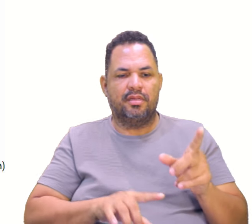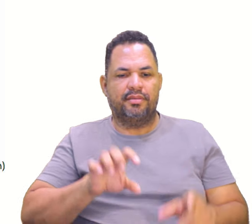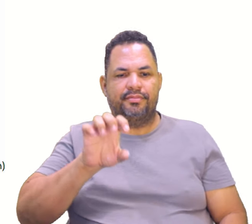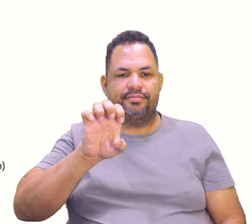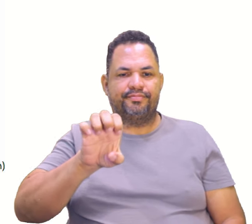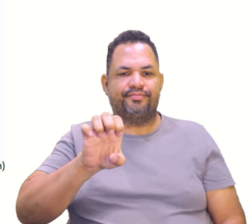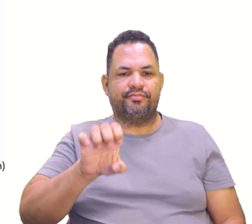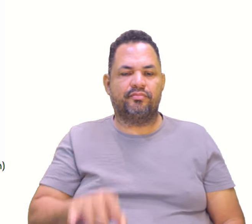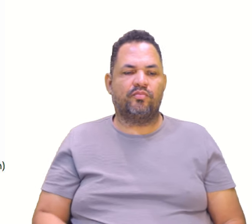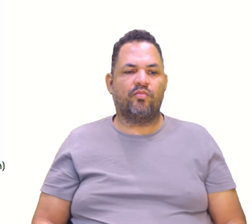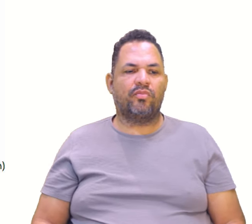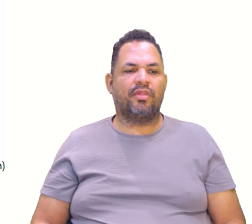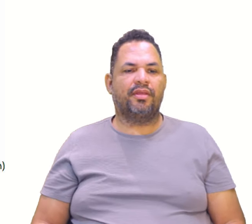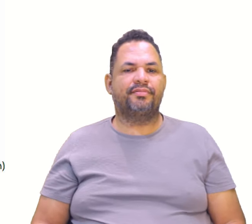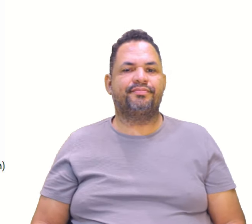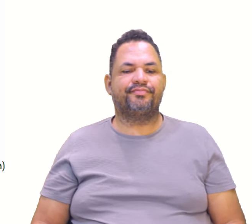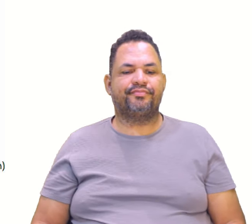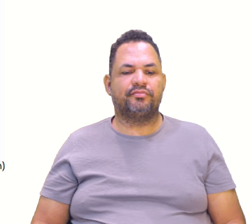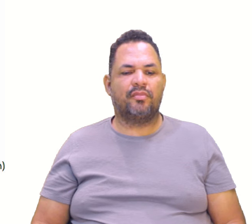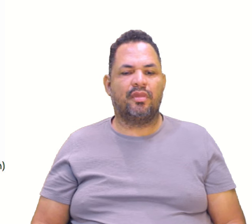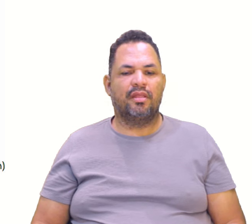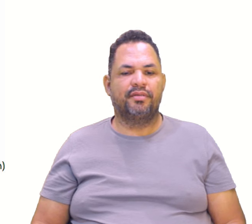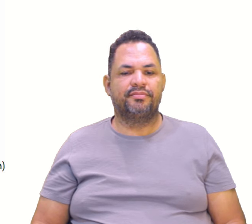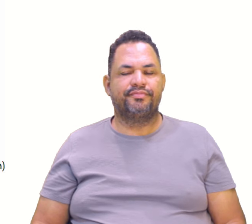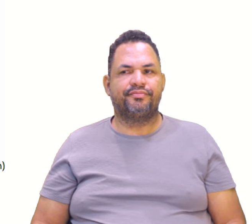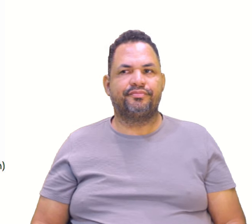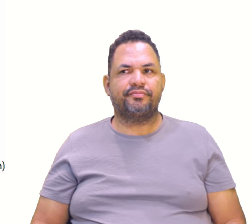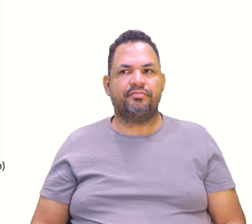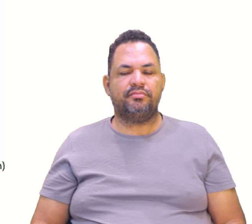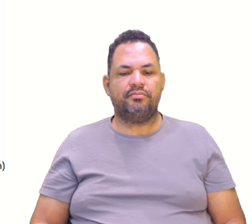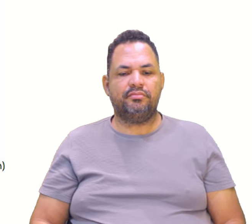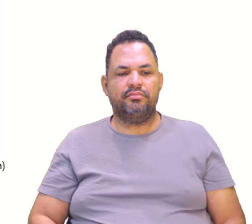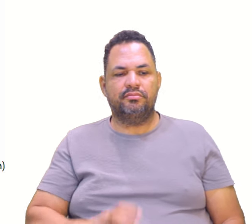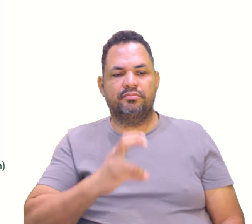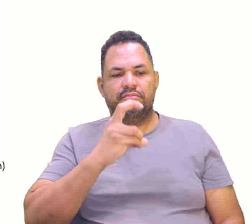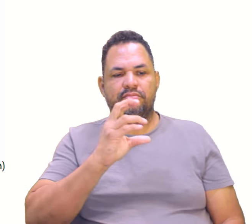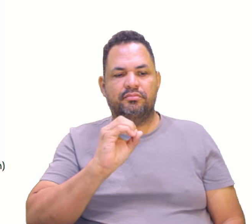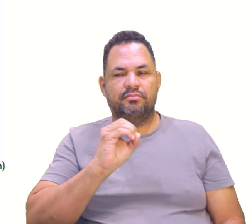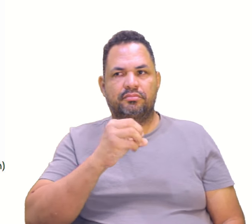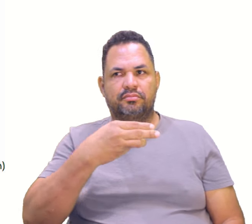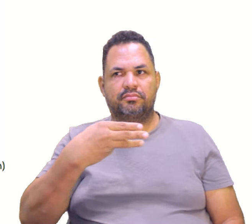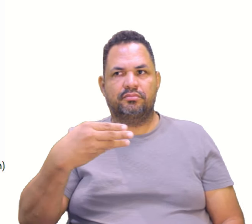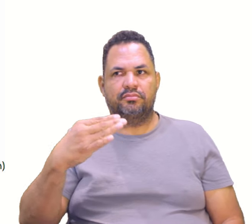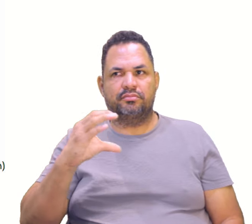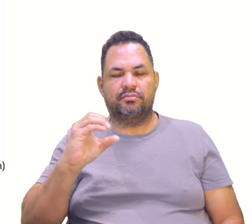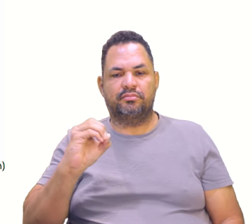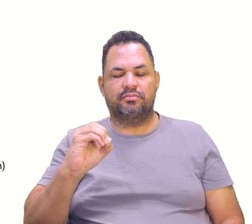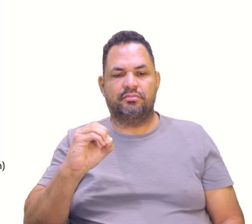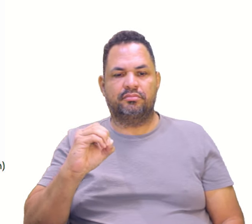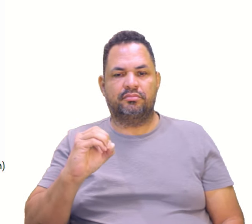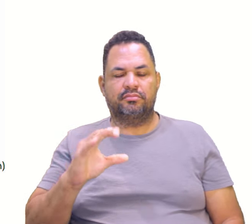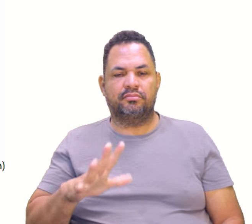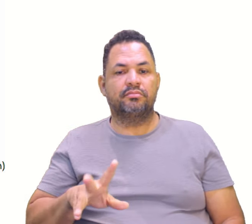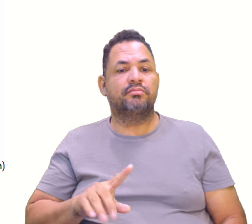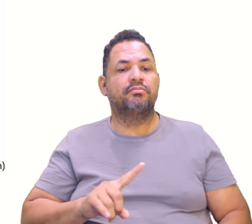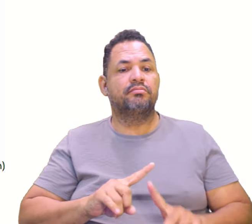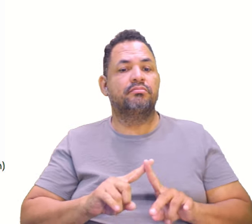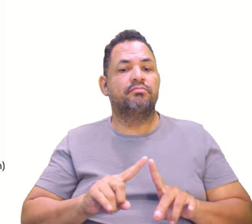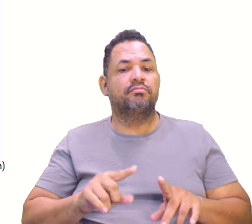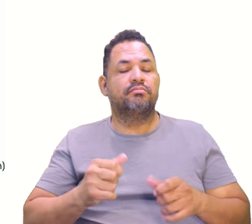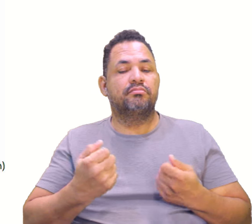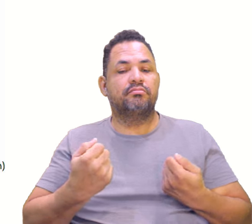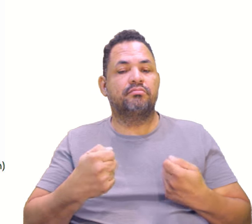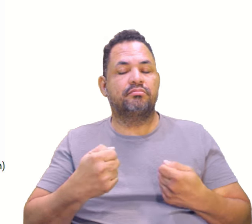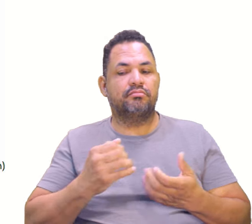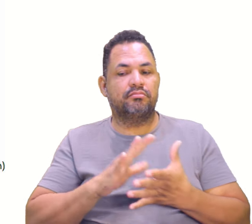é a letra E. 50 e 30, não é? Legal, né? Ah, professora, mas a